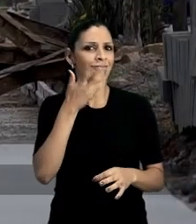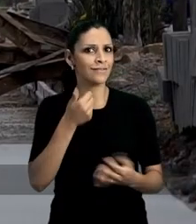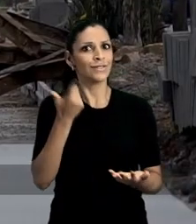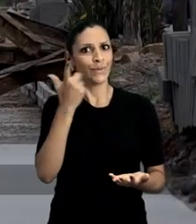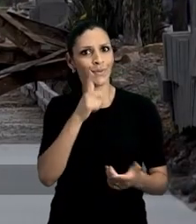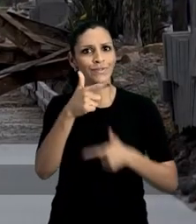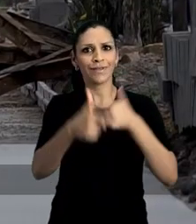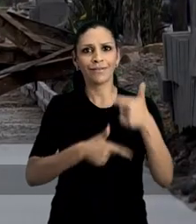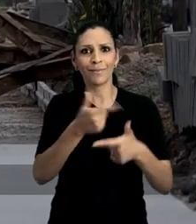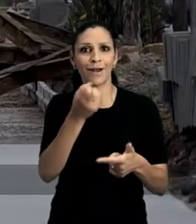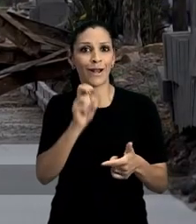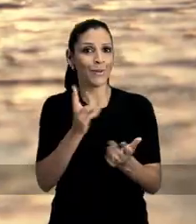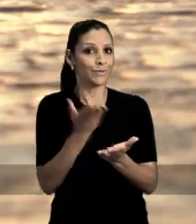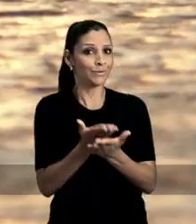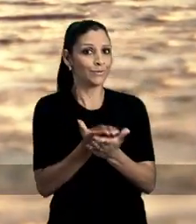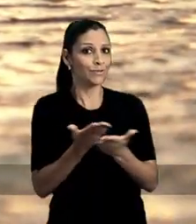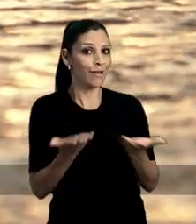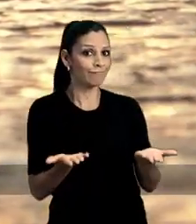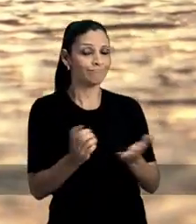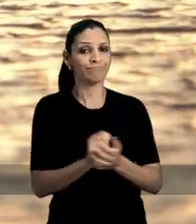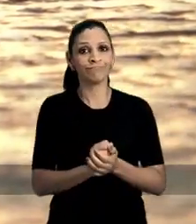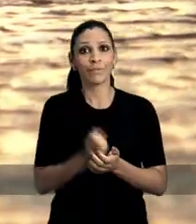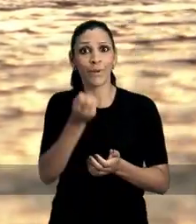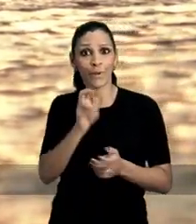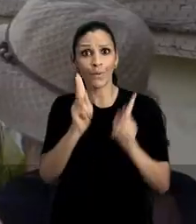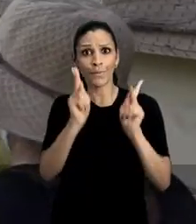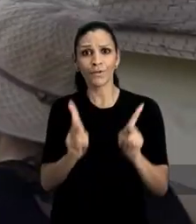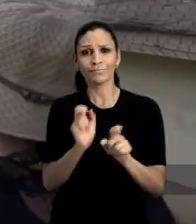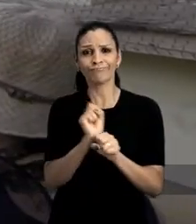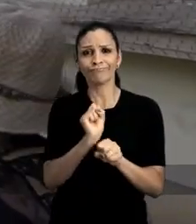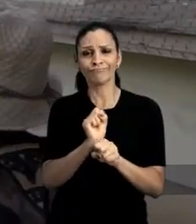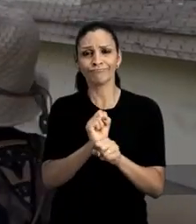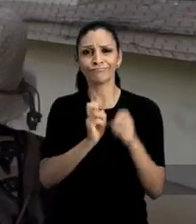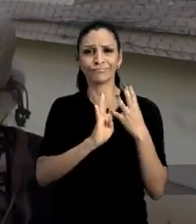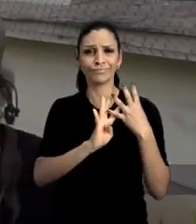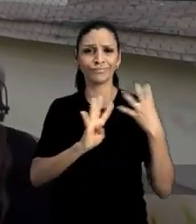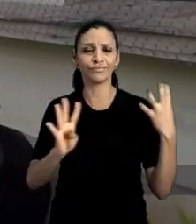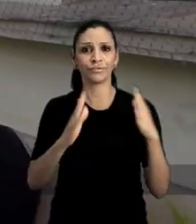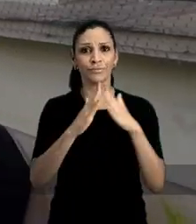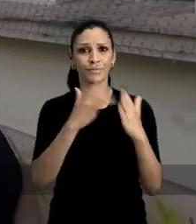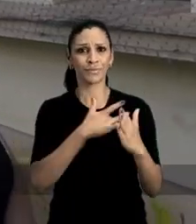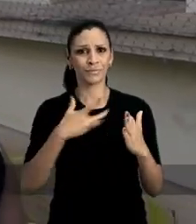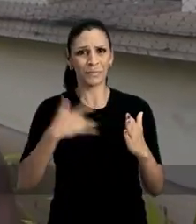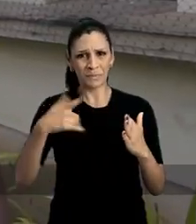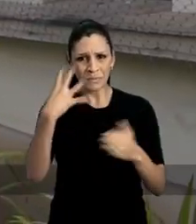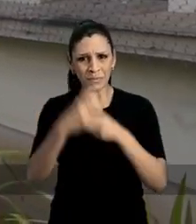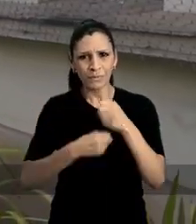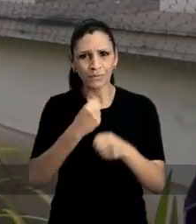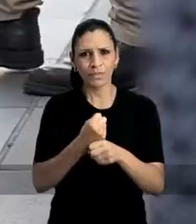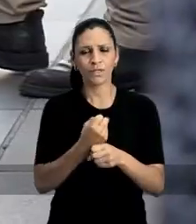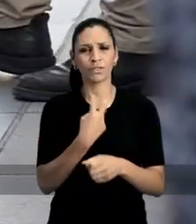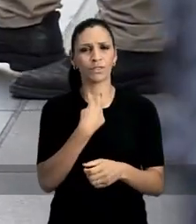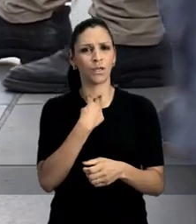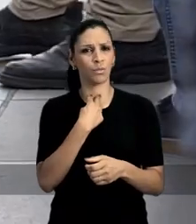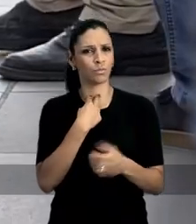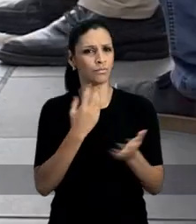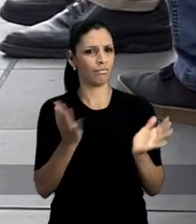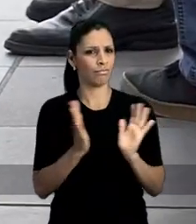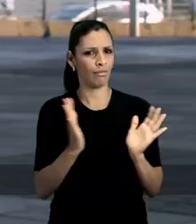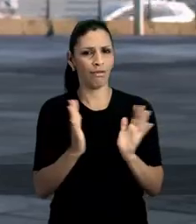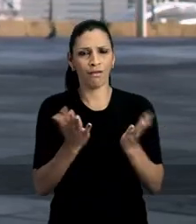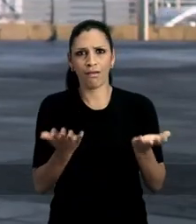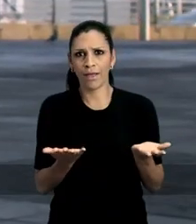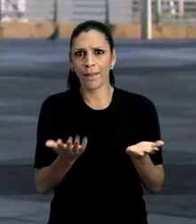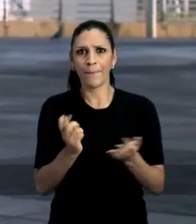as crianças e poder trabalhar ou estudar. E quem já espera uma eternidade na fila do posto? Mas quatro anos não dá. Nem pra